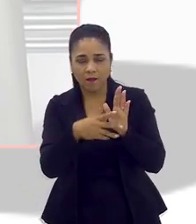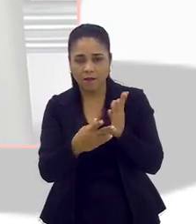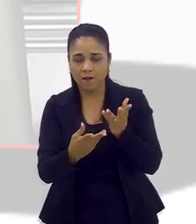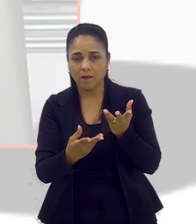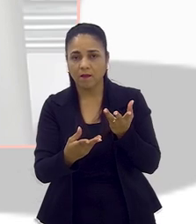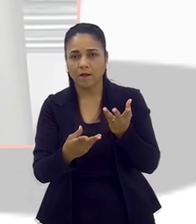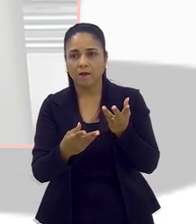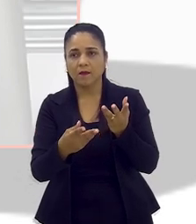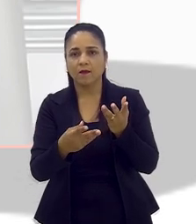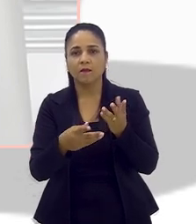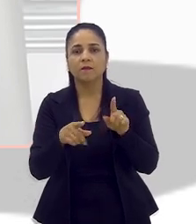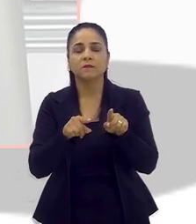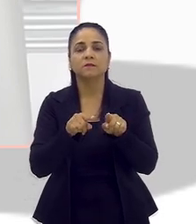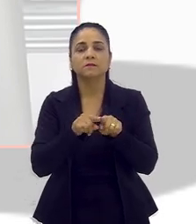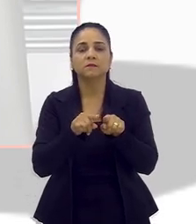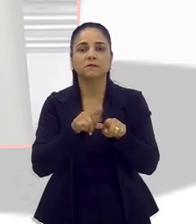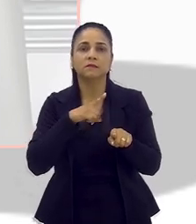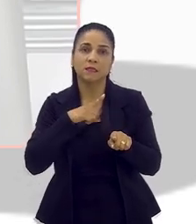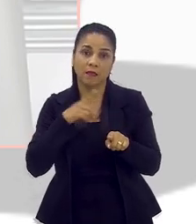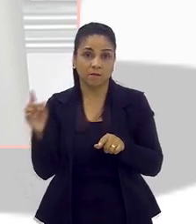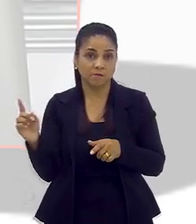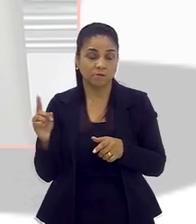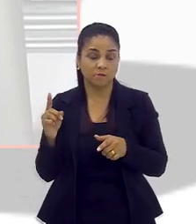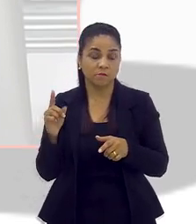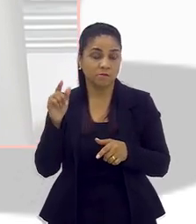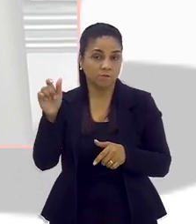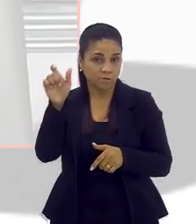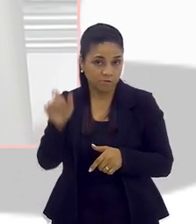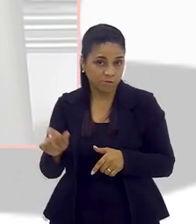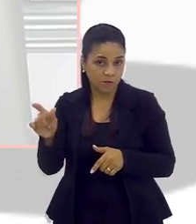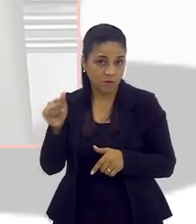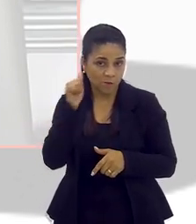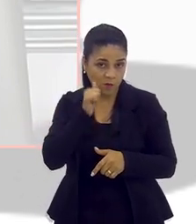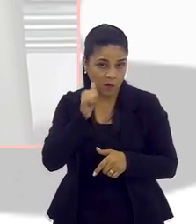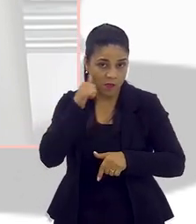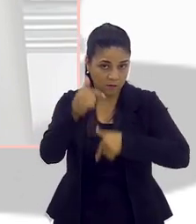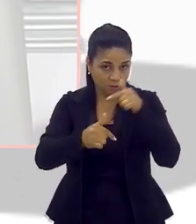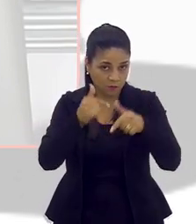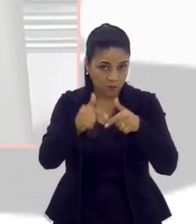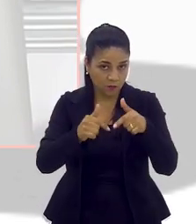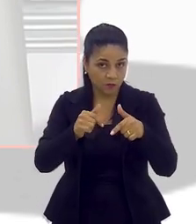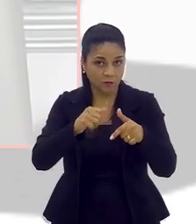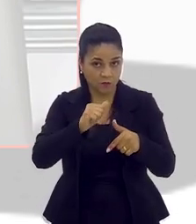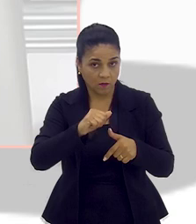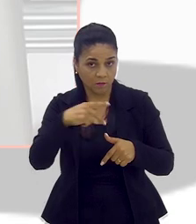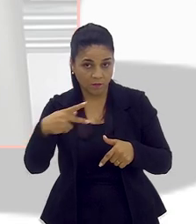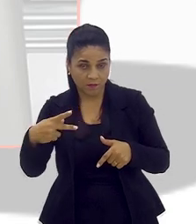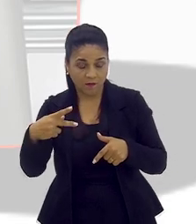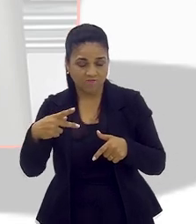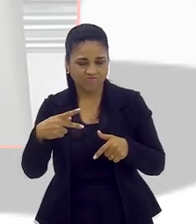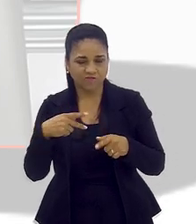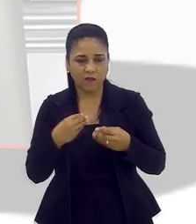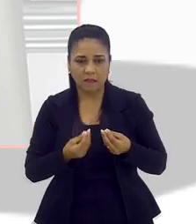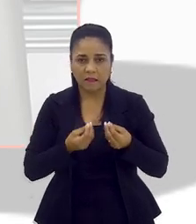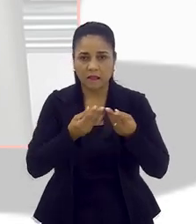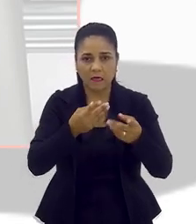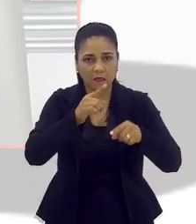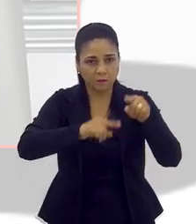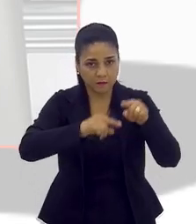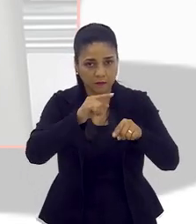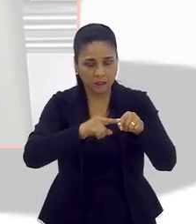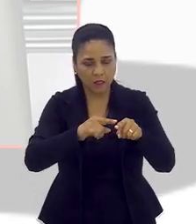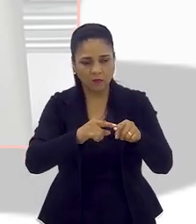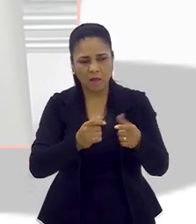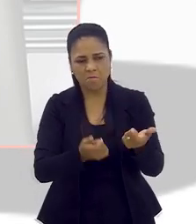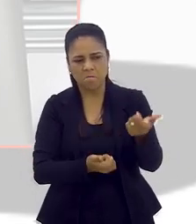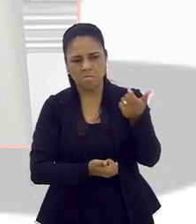Tem mulheres que vão fazer entrega e escutam coisas indesejáveis, coisas que às vezes desestimulam que